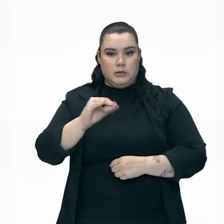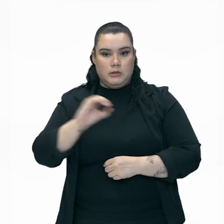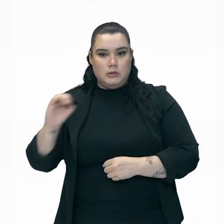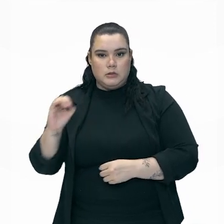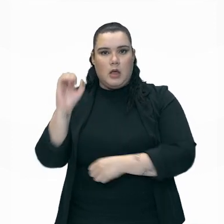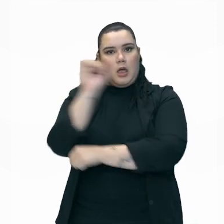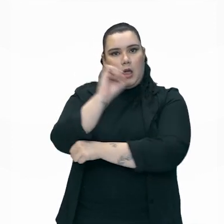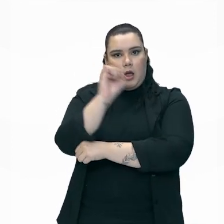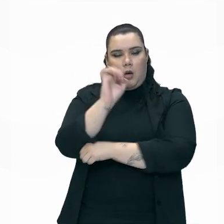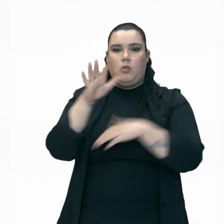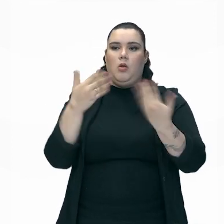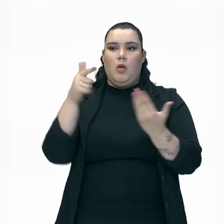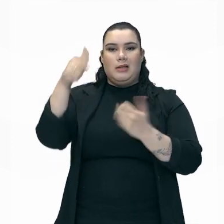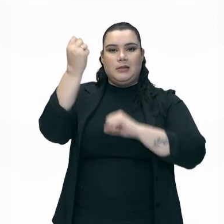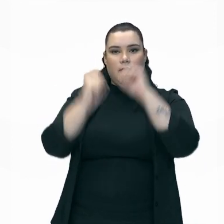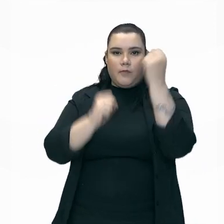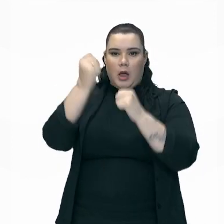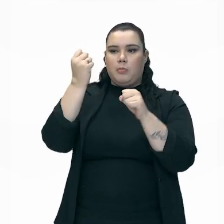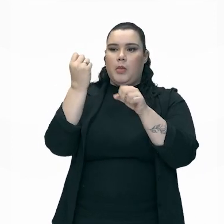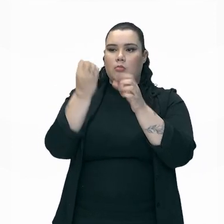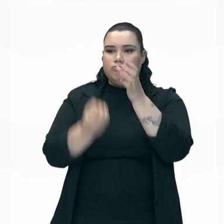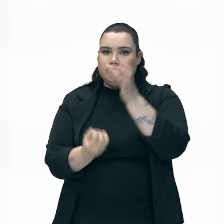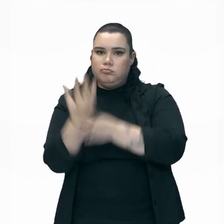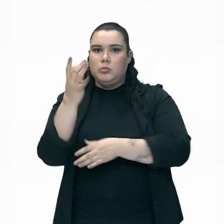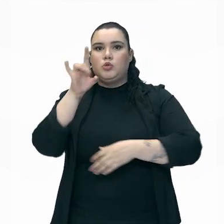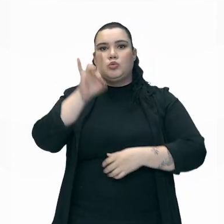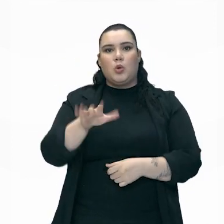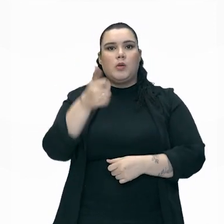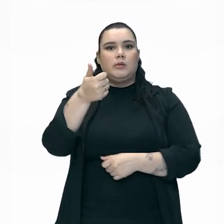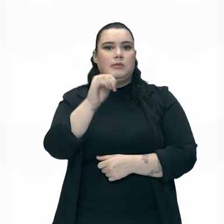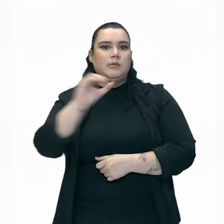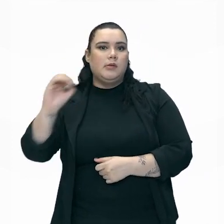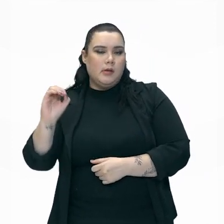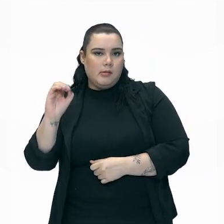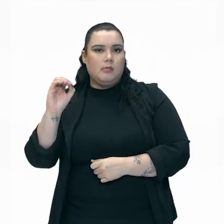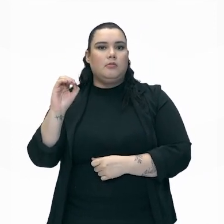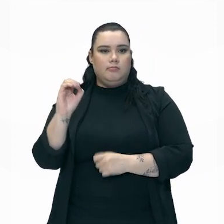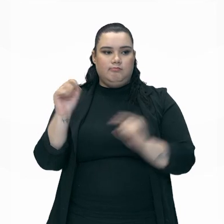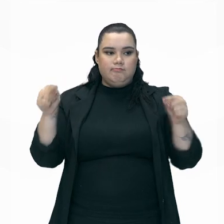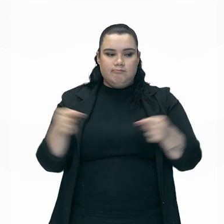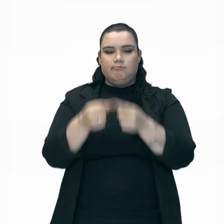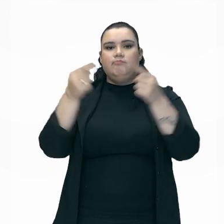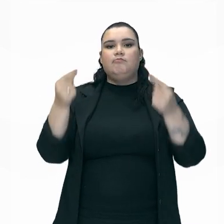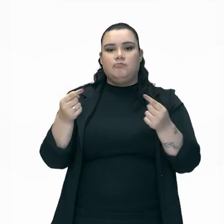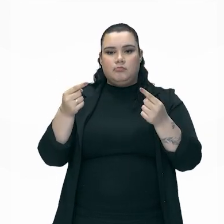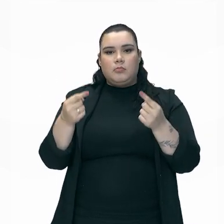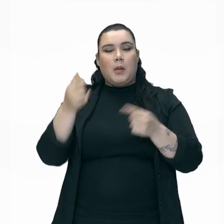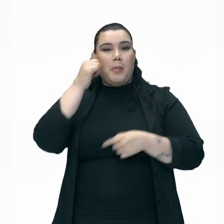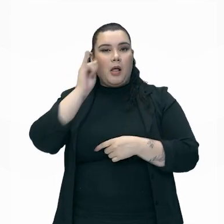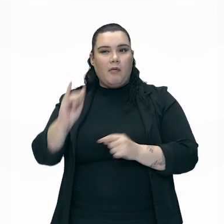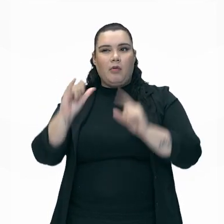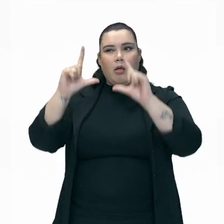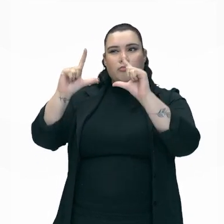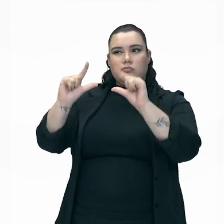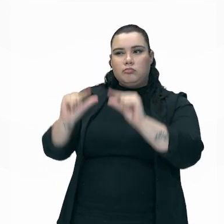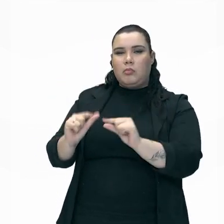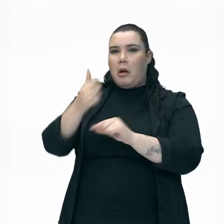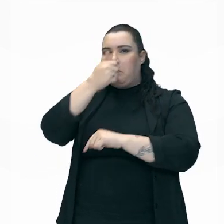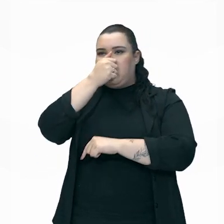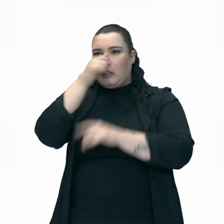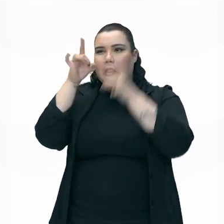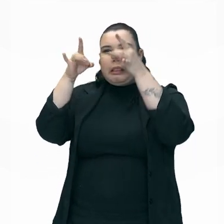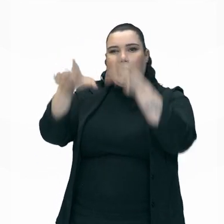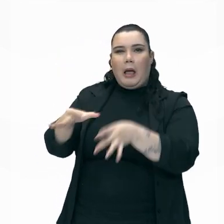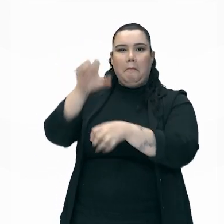for pedido. E aí, pessoal, o método just in time tem essa característica, justamente para reduzir os estoques, usar as